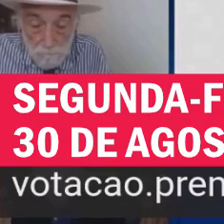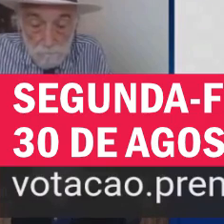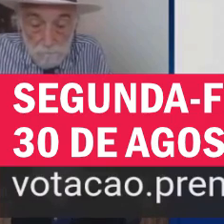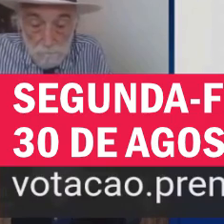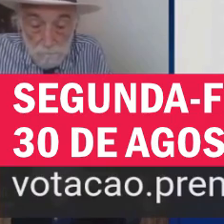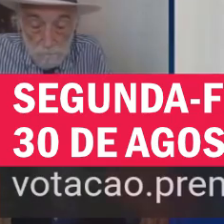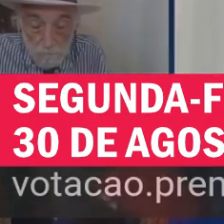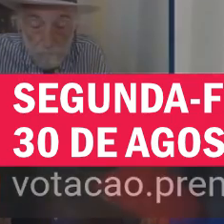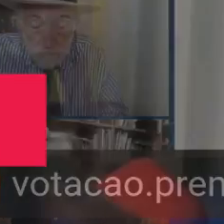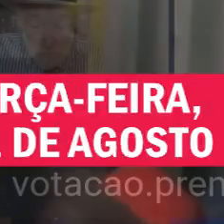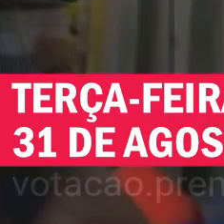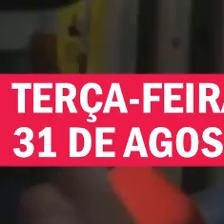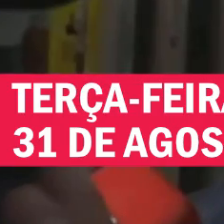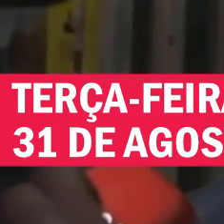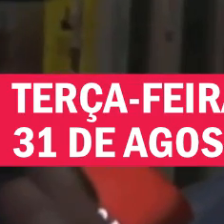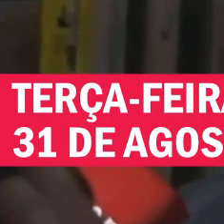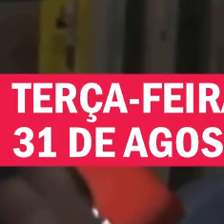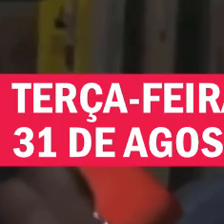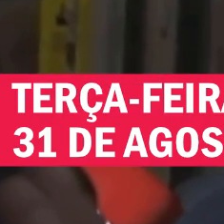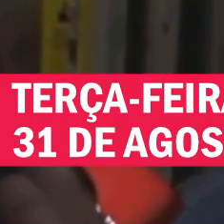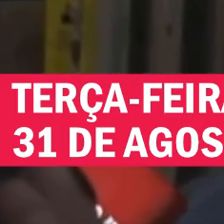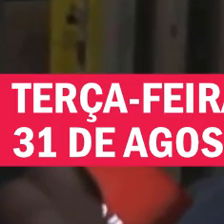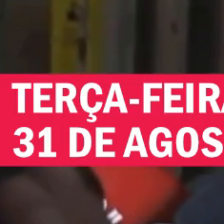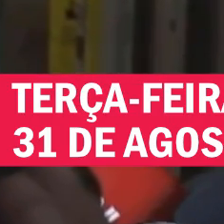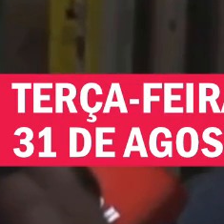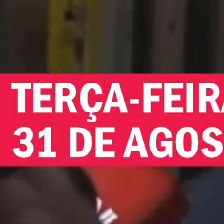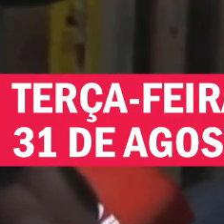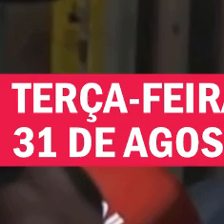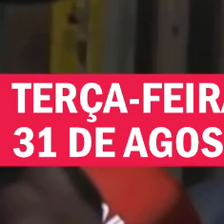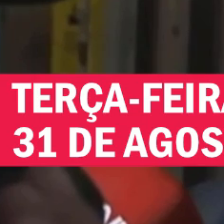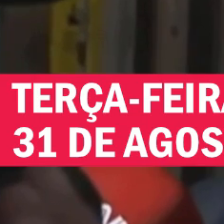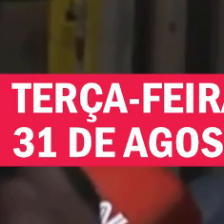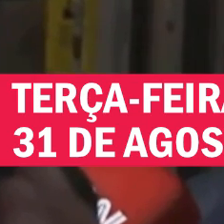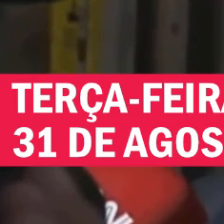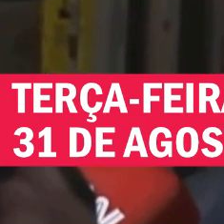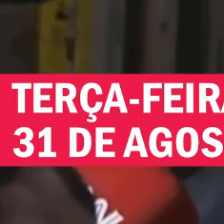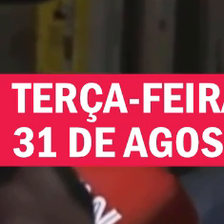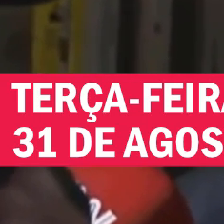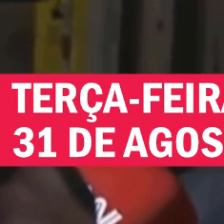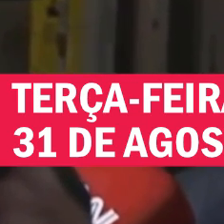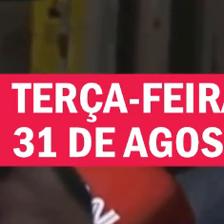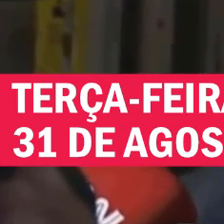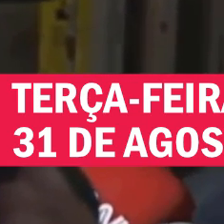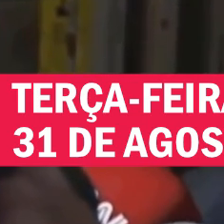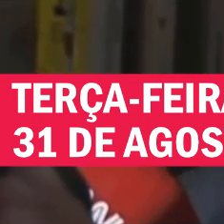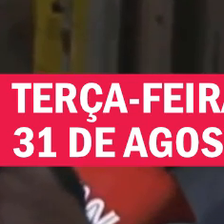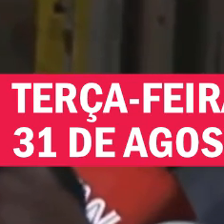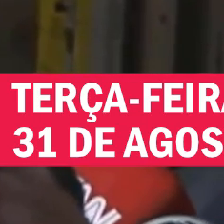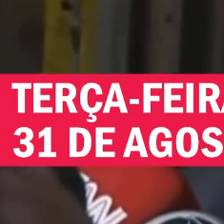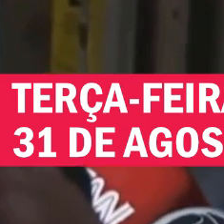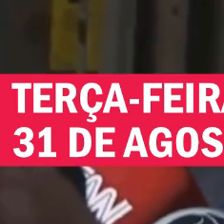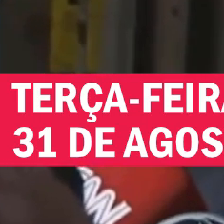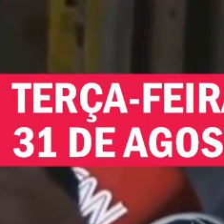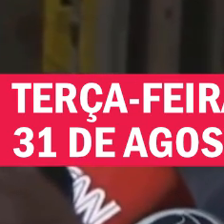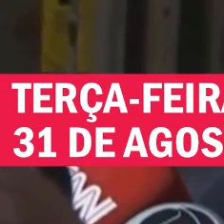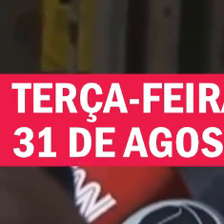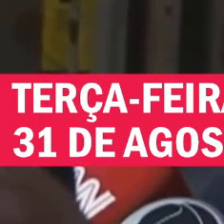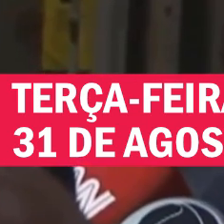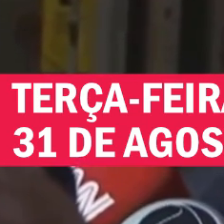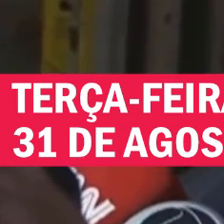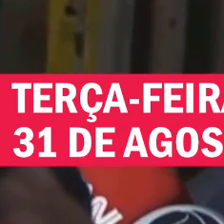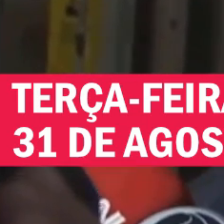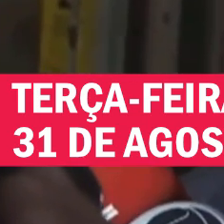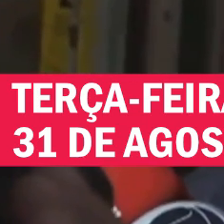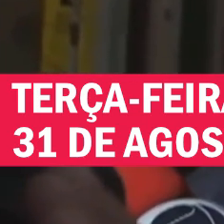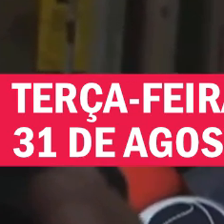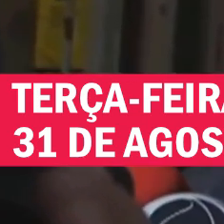deputado Paulo Pimenti. Como não tem pertinência temática, um motoboy que retirou em caixa quase 7 bilhões de